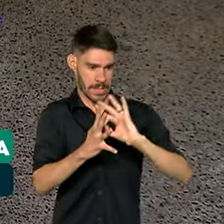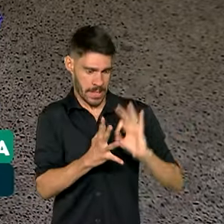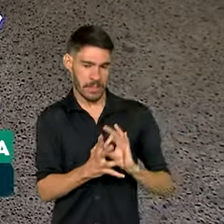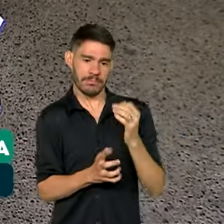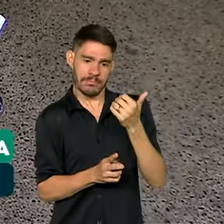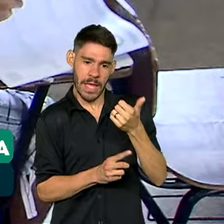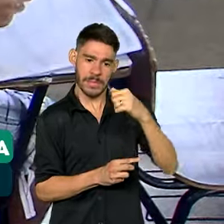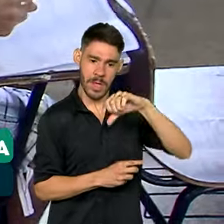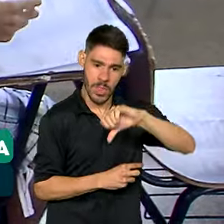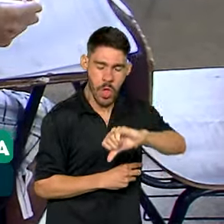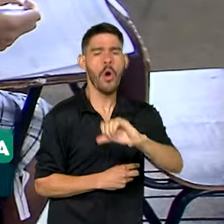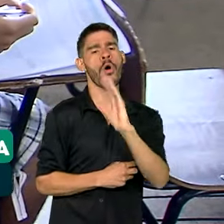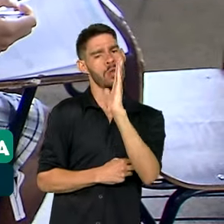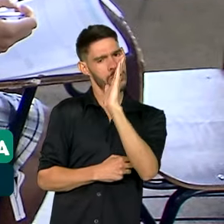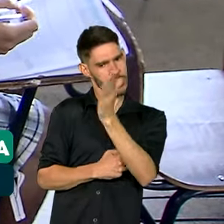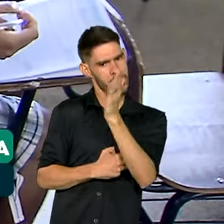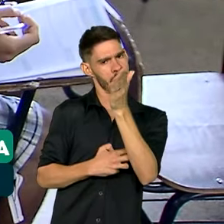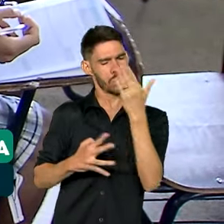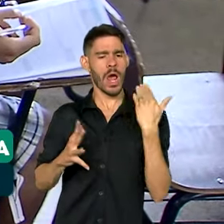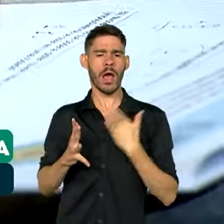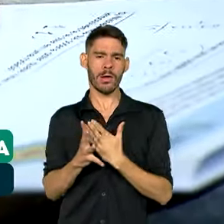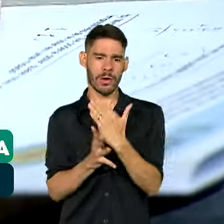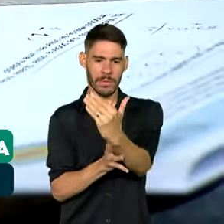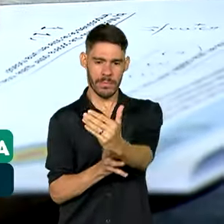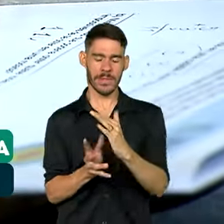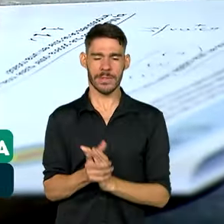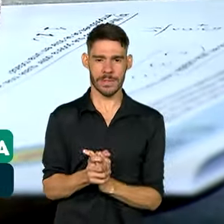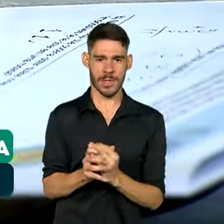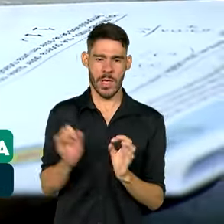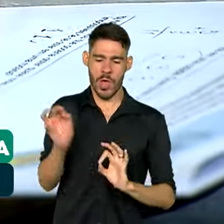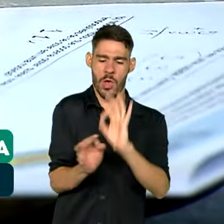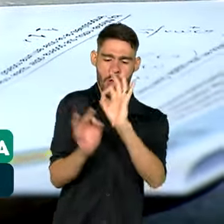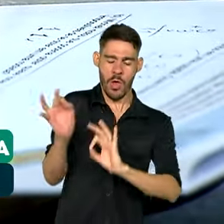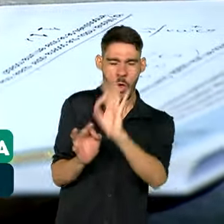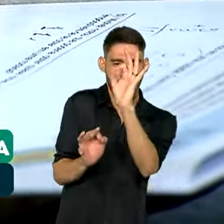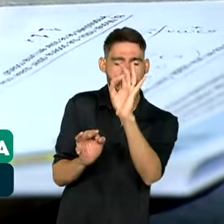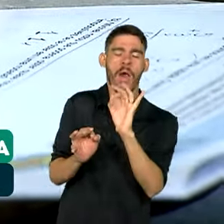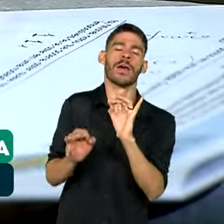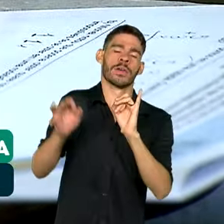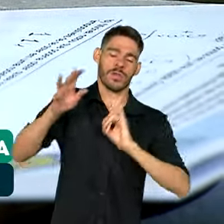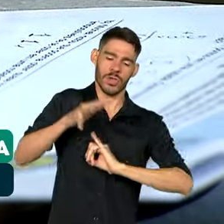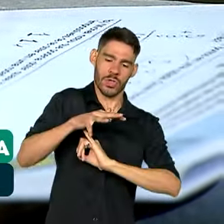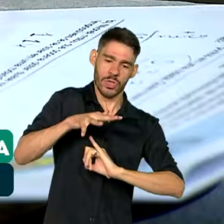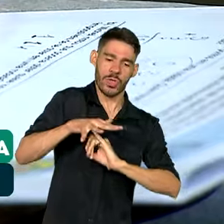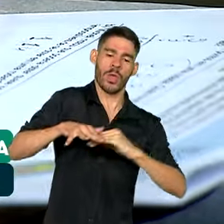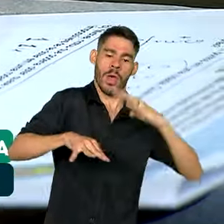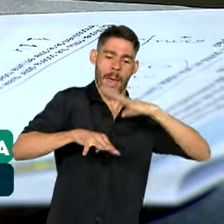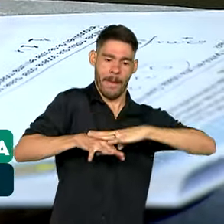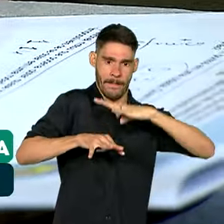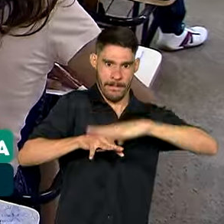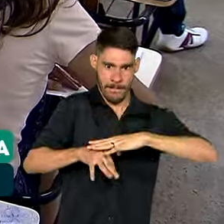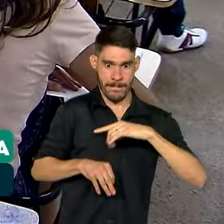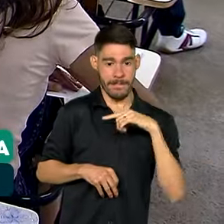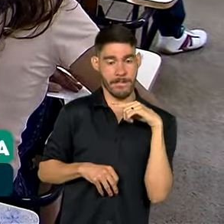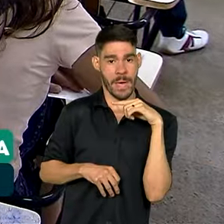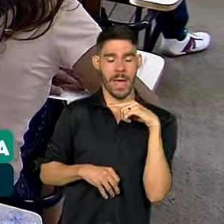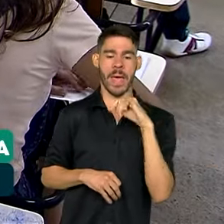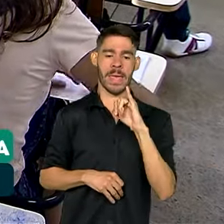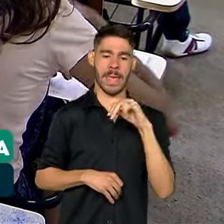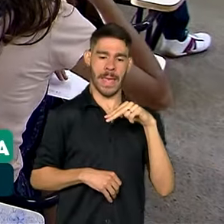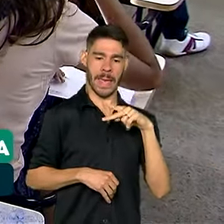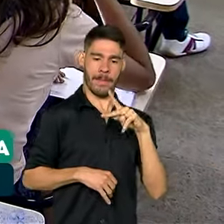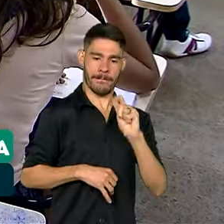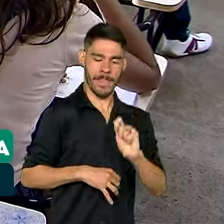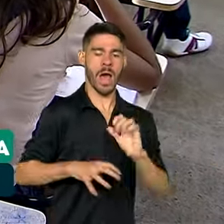19ª edição já estão abertas. Organizada pelo Instituto de Matemática Pura e Aplicada, o IMPA,